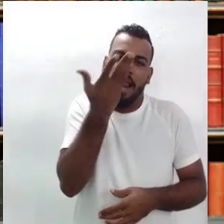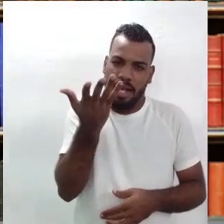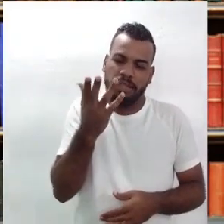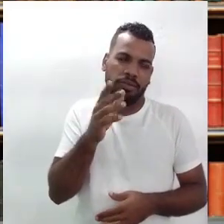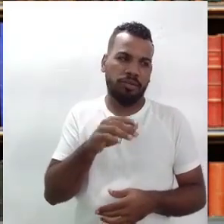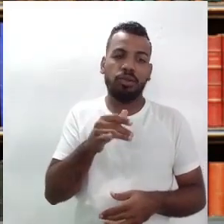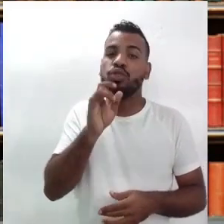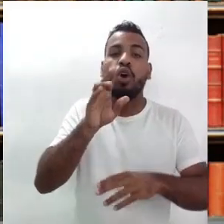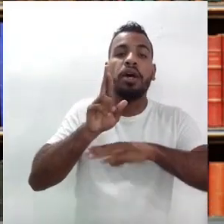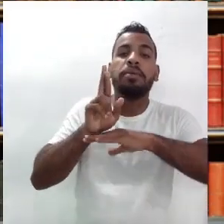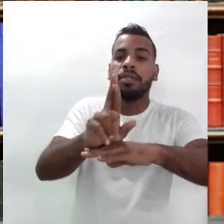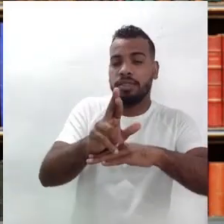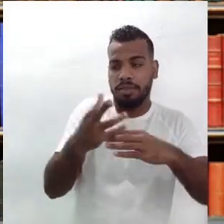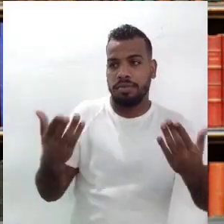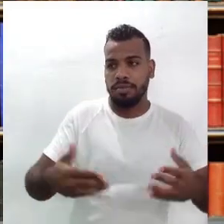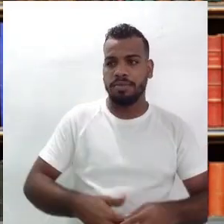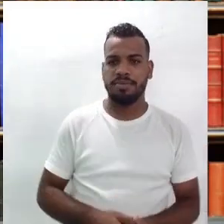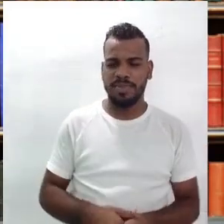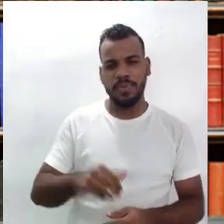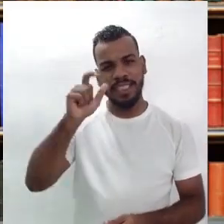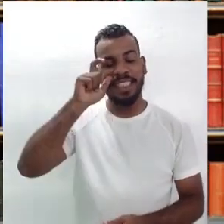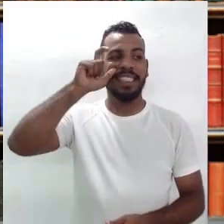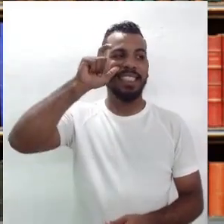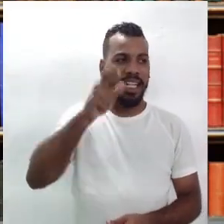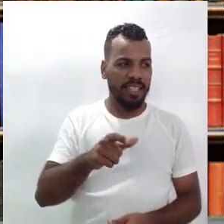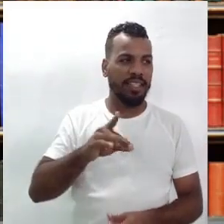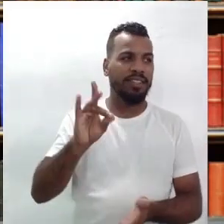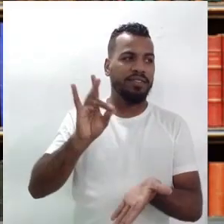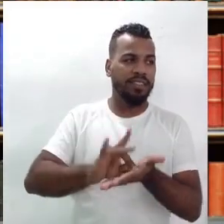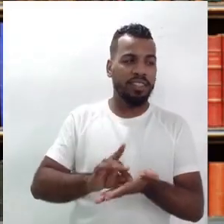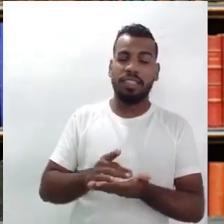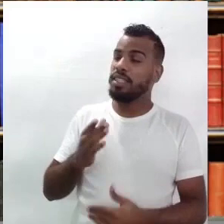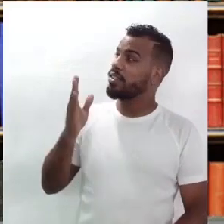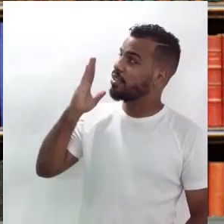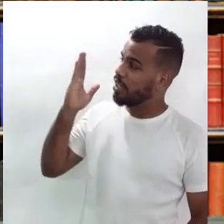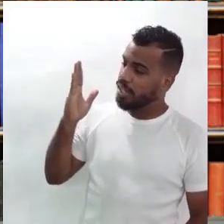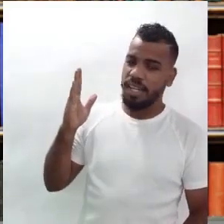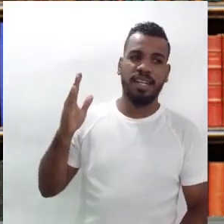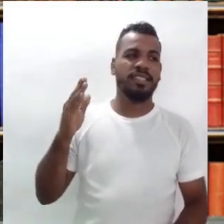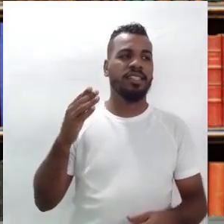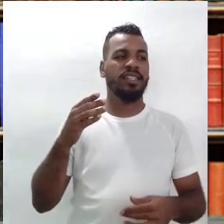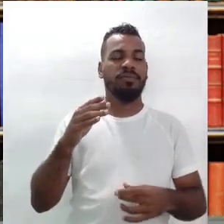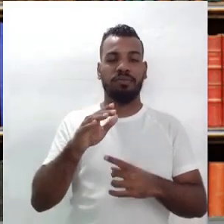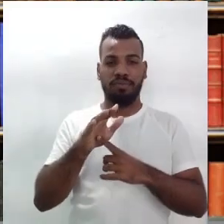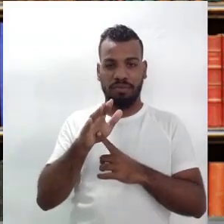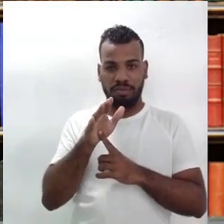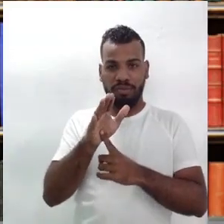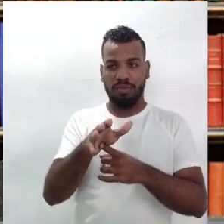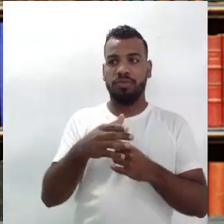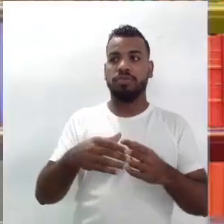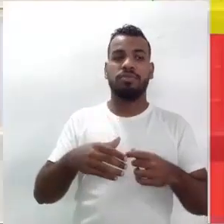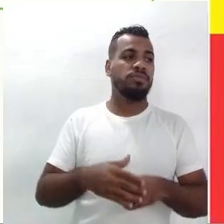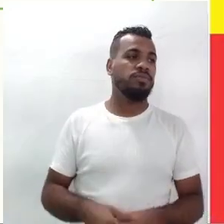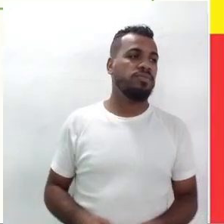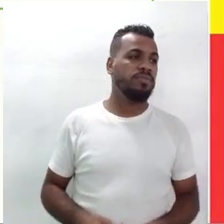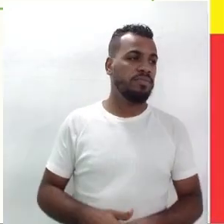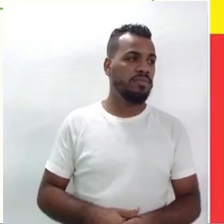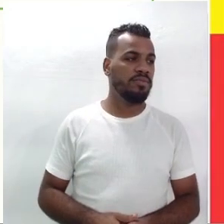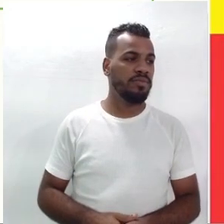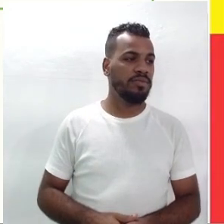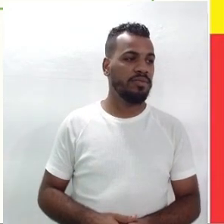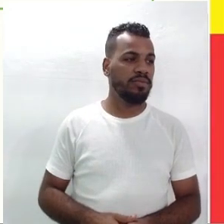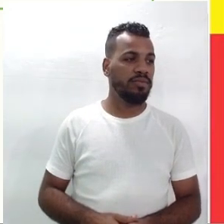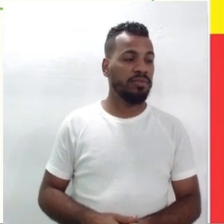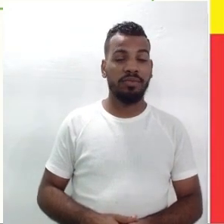religiosidade nordestina, foi interessante, realmente, é essa a proposta que a Ariano coloca. E na tela nós temos algo que poderia explicar